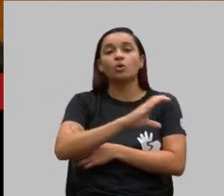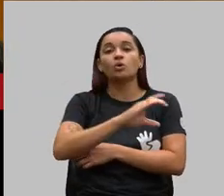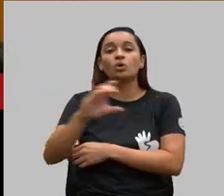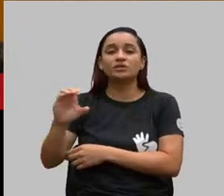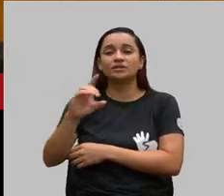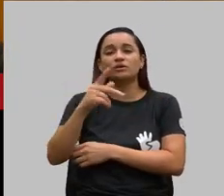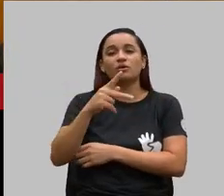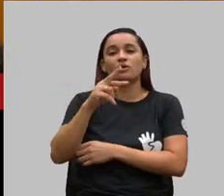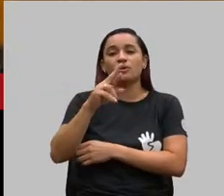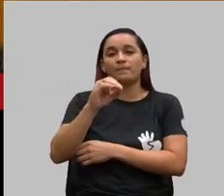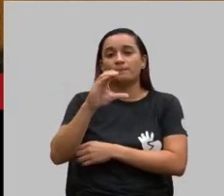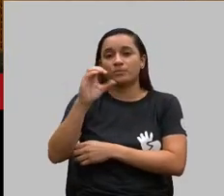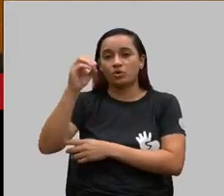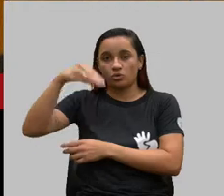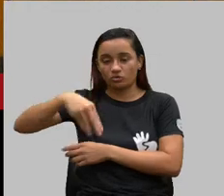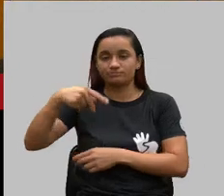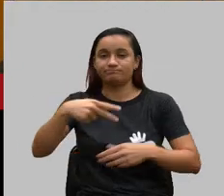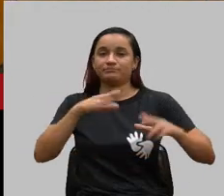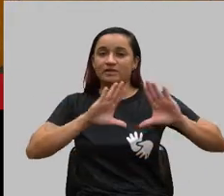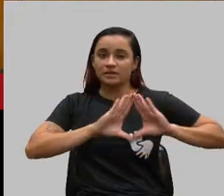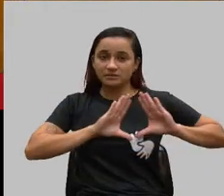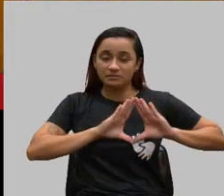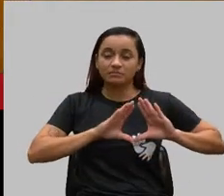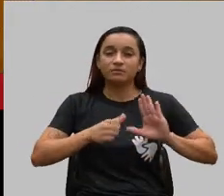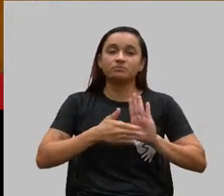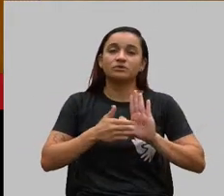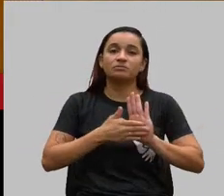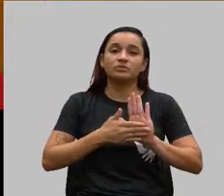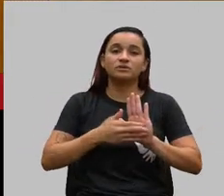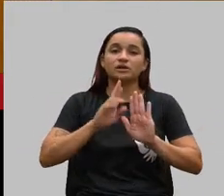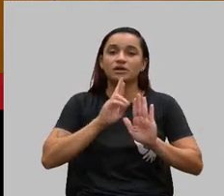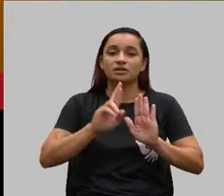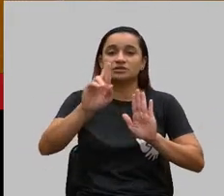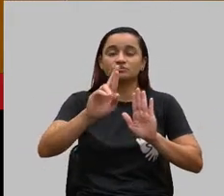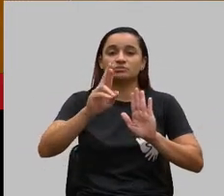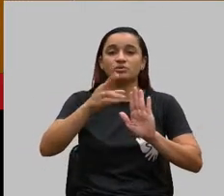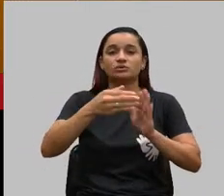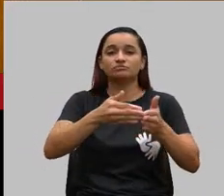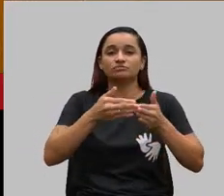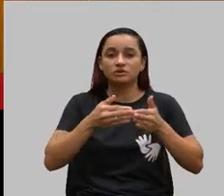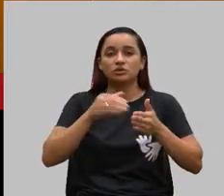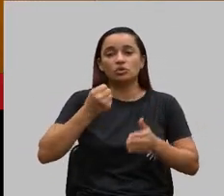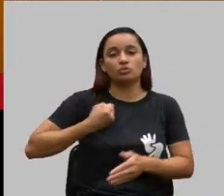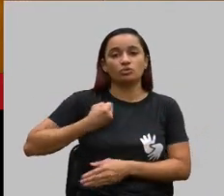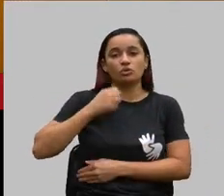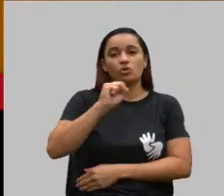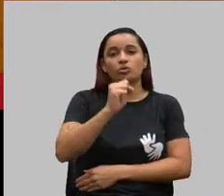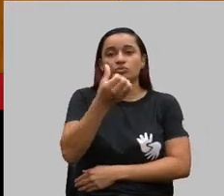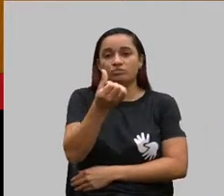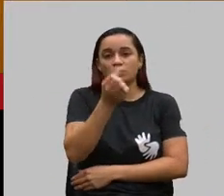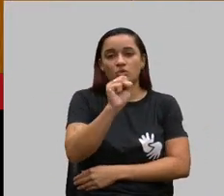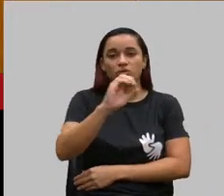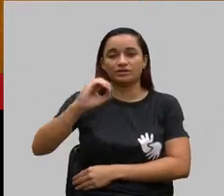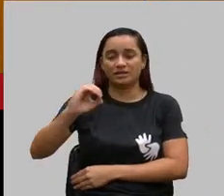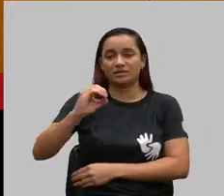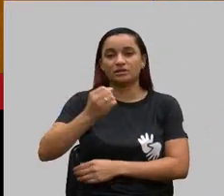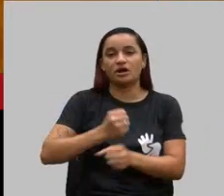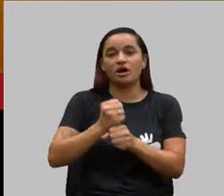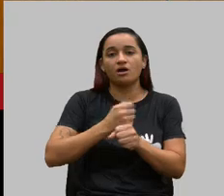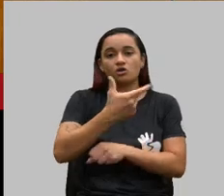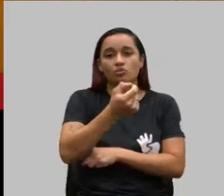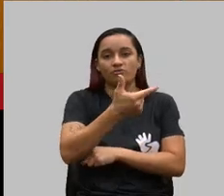prestando informações em resposta ao requerimento da comissão número 8680 de 2024 e e-mails